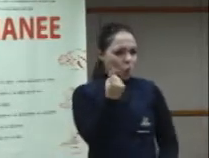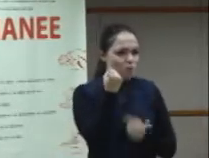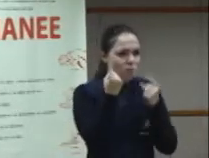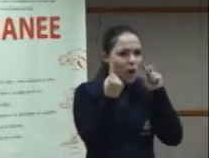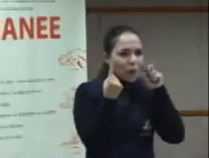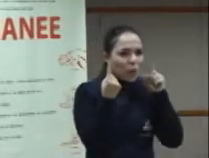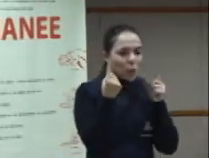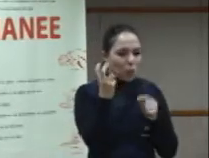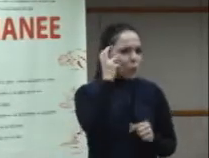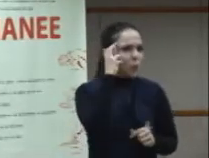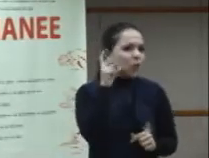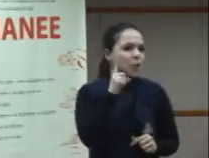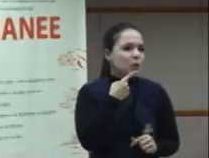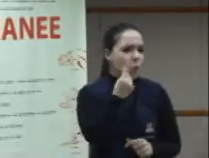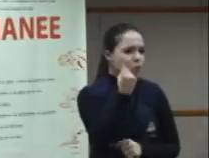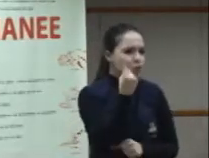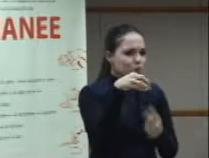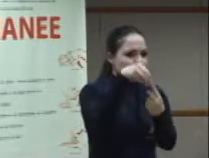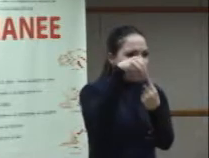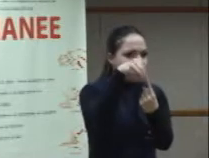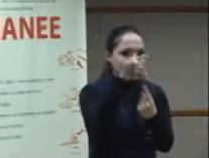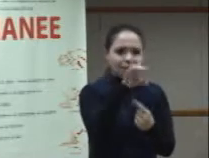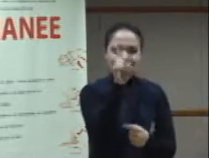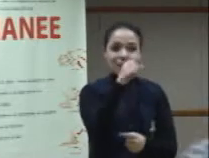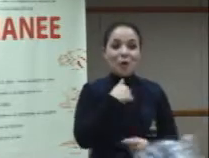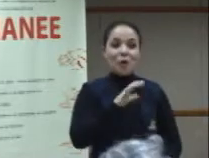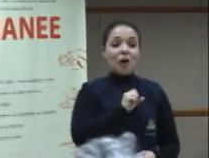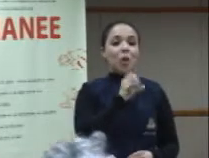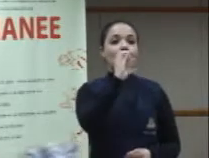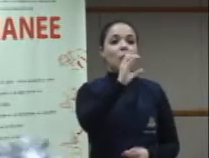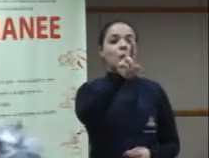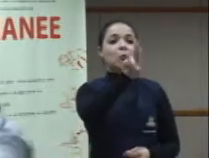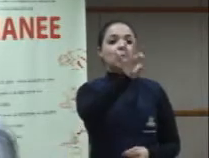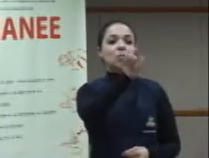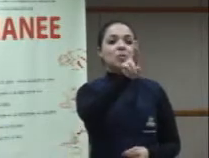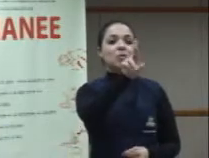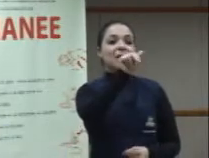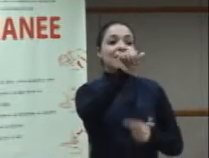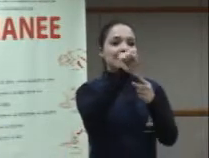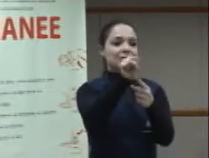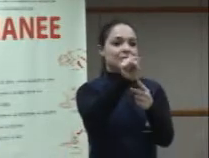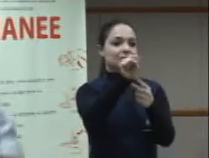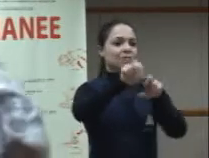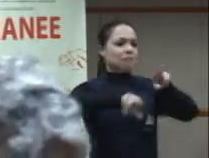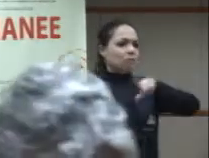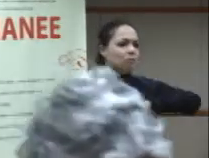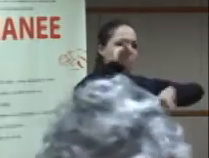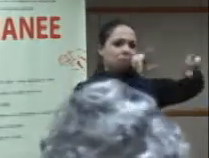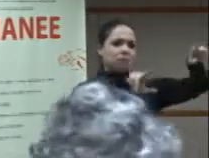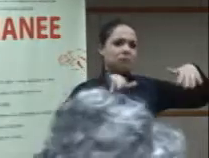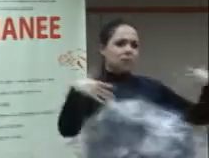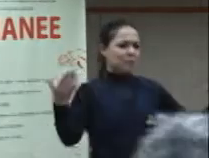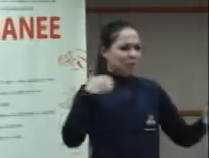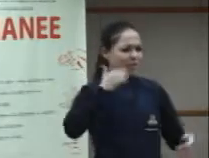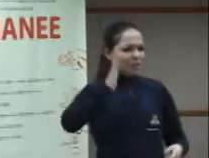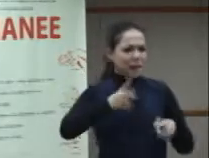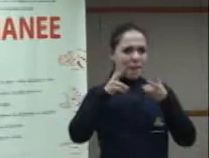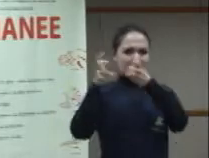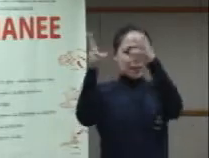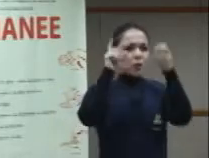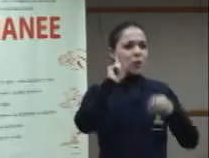creio que exista uma única cultura surda. Até pela minha própria caminhada pelo mundo todo, eu vejo que os surdos